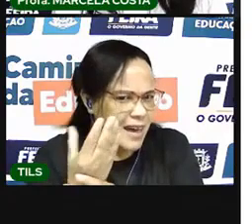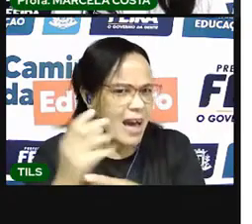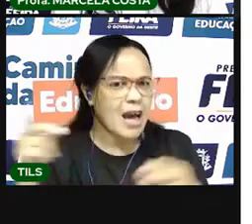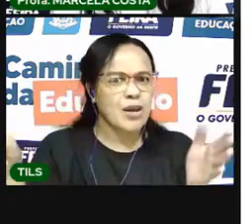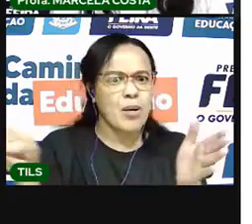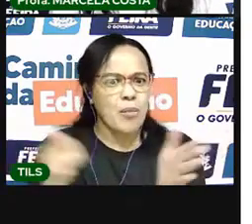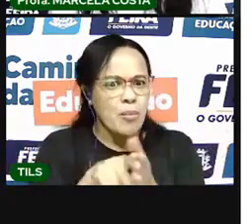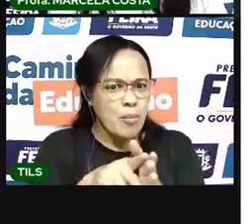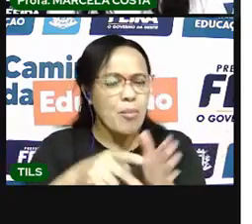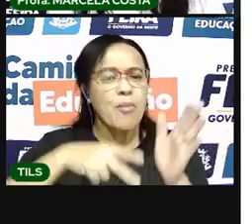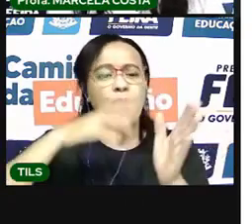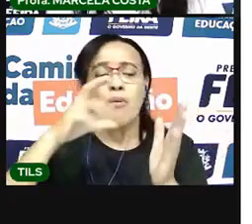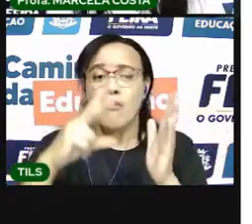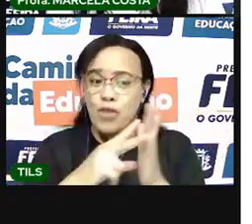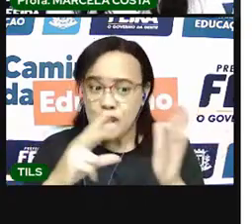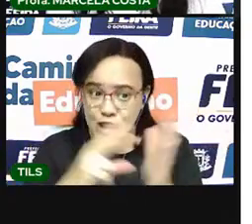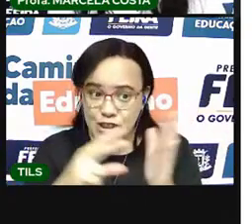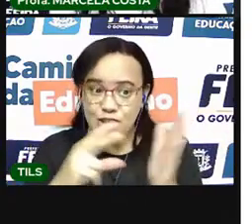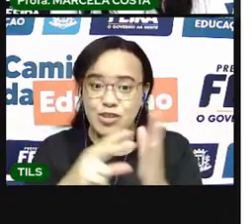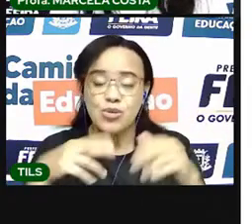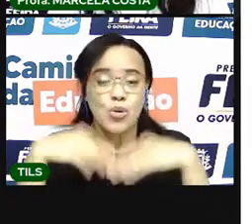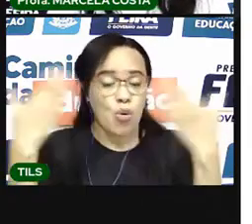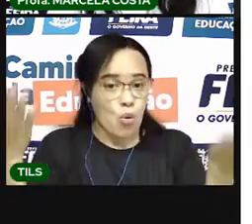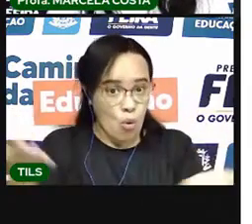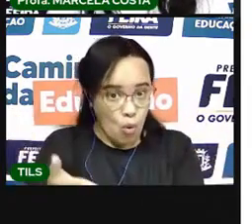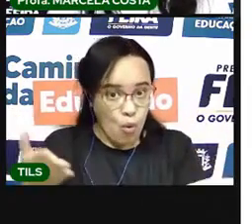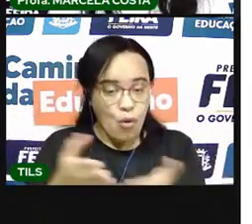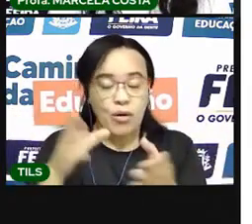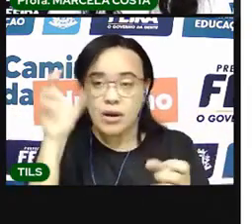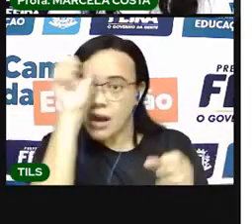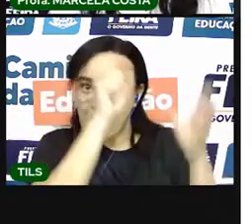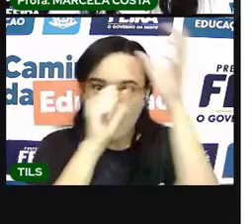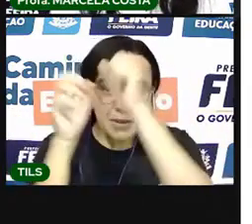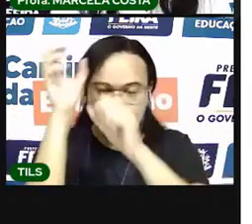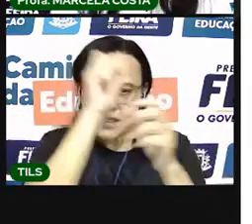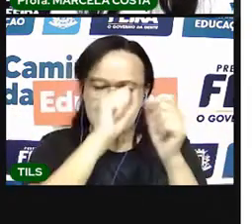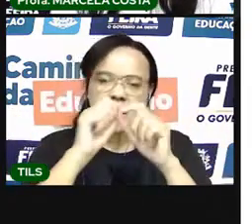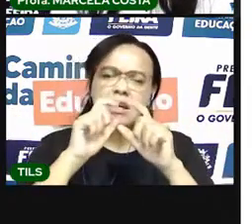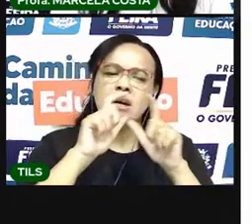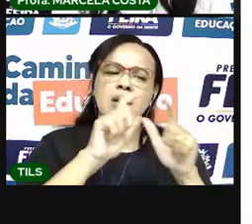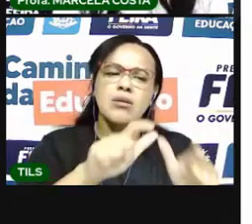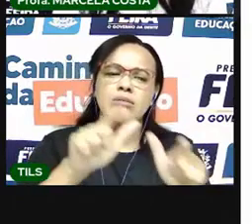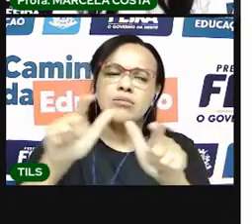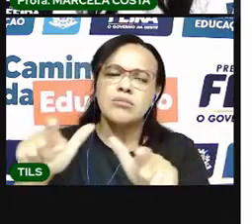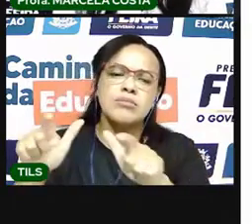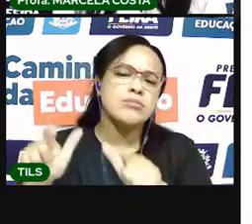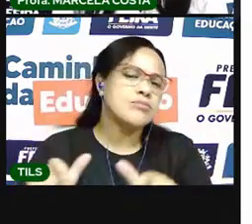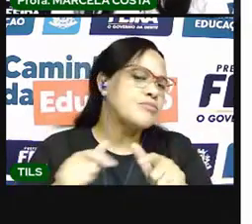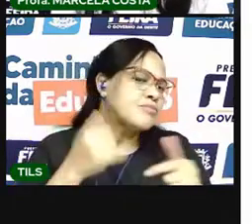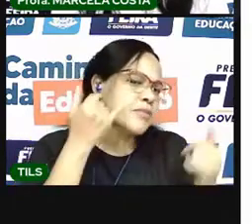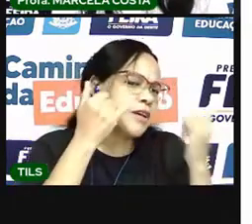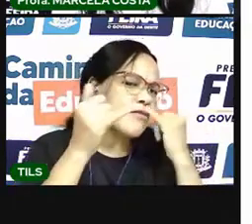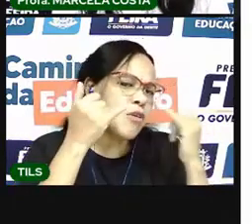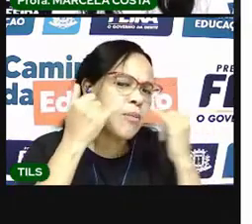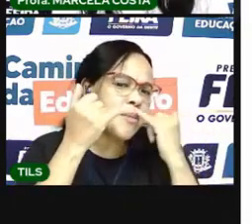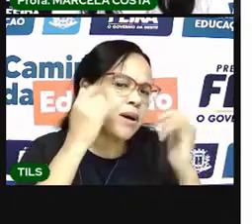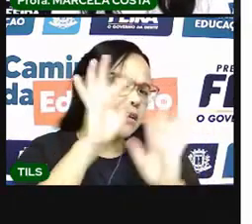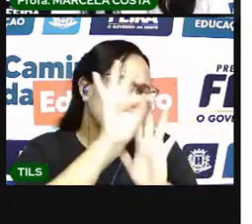A gente também vai aprender com essa aula a localizar as informações num texto.